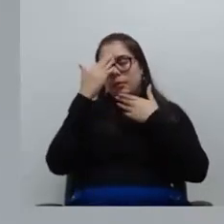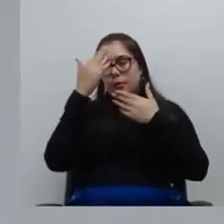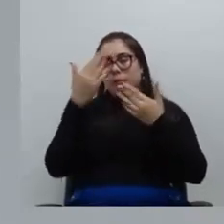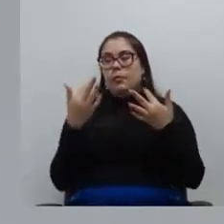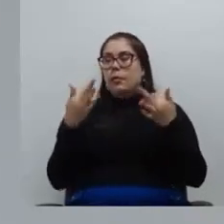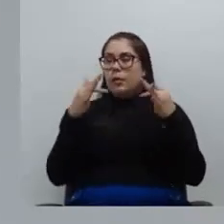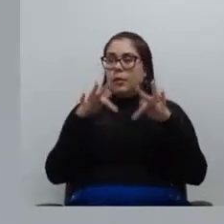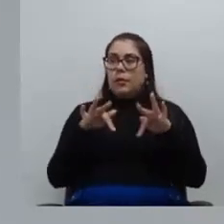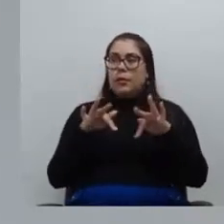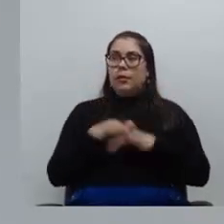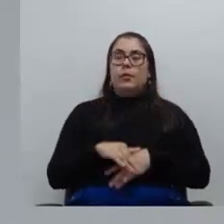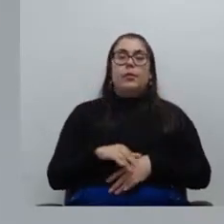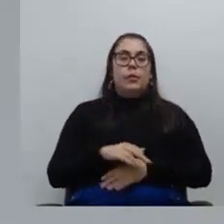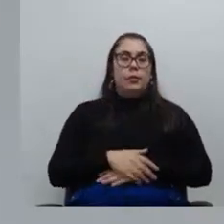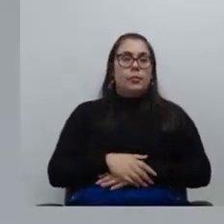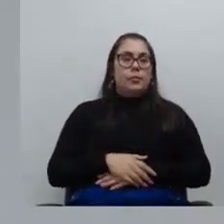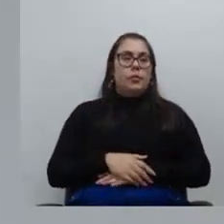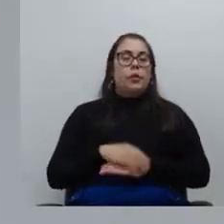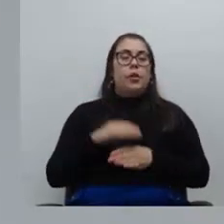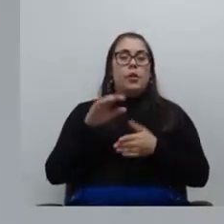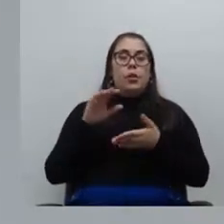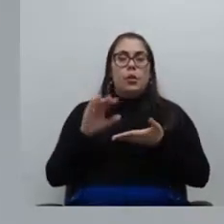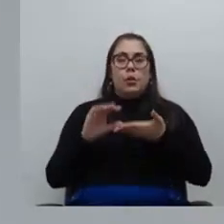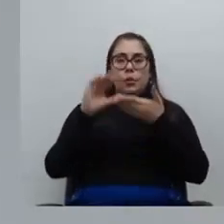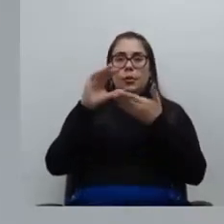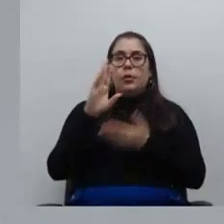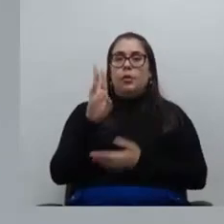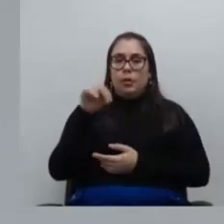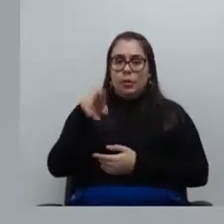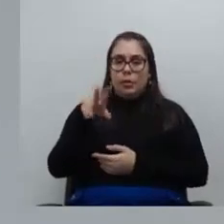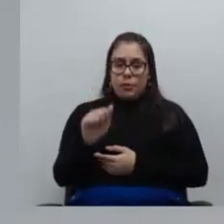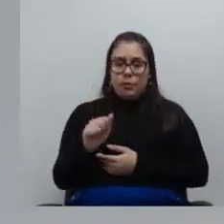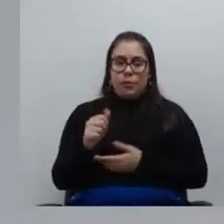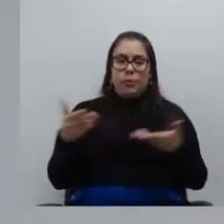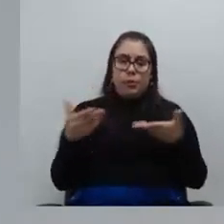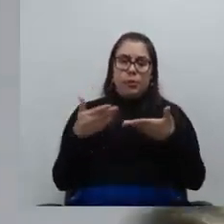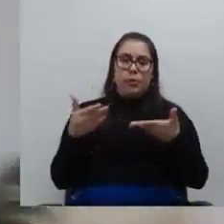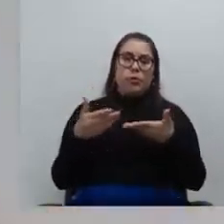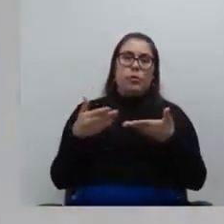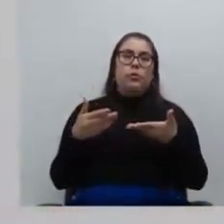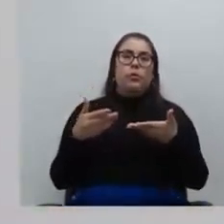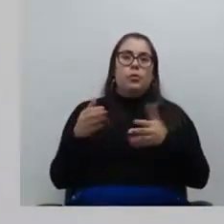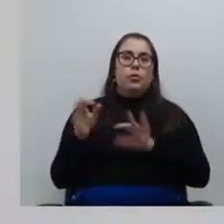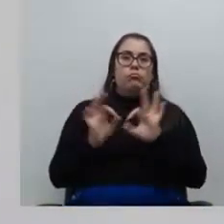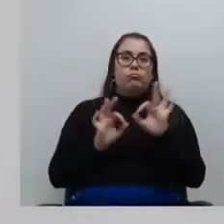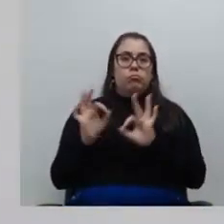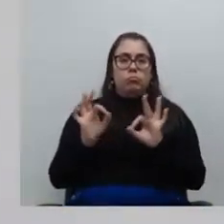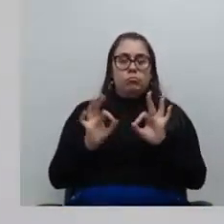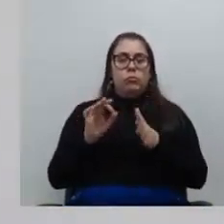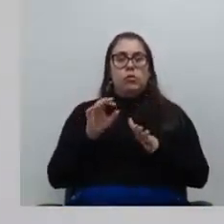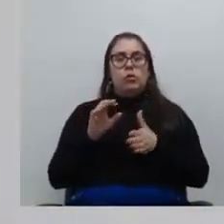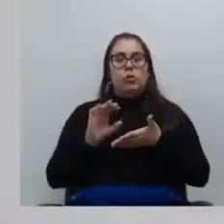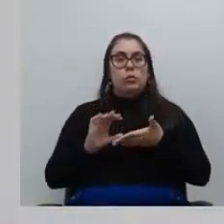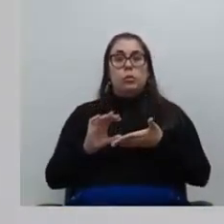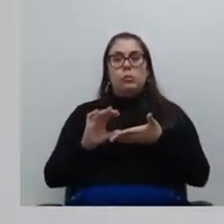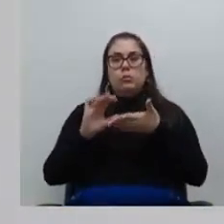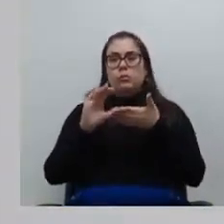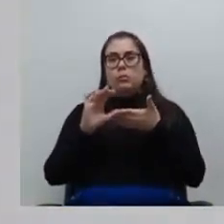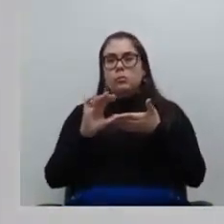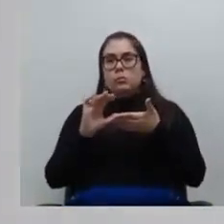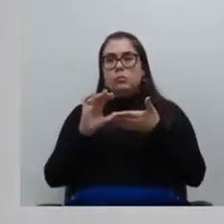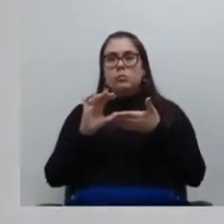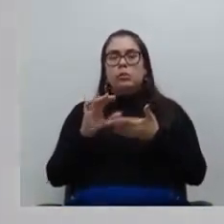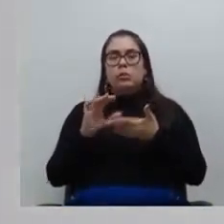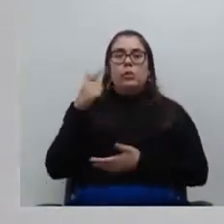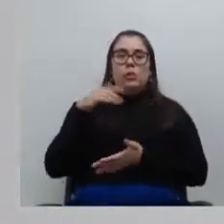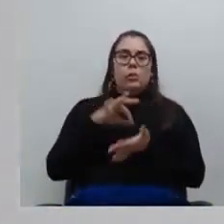encerro e devolvo a palavra à excelentíssima conselheira a Bruna que está gerindo hoje o conselho muito obrigada passo a palavra ao próximo